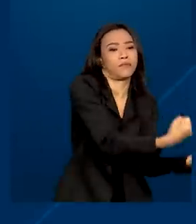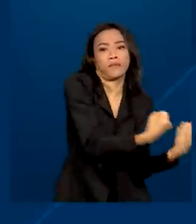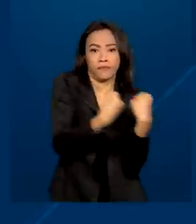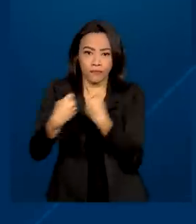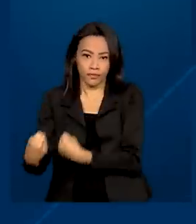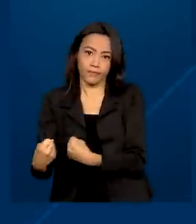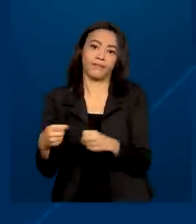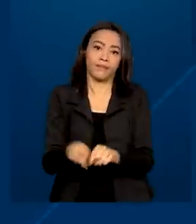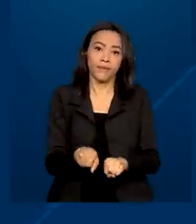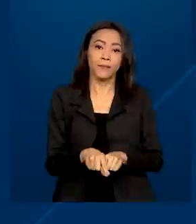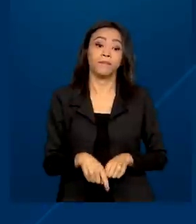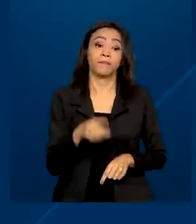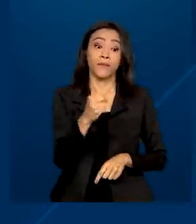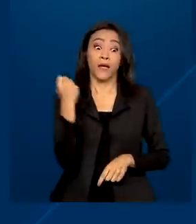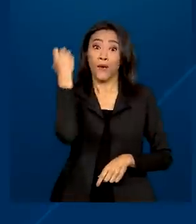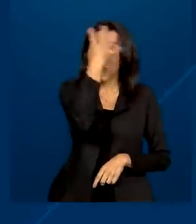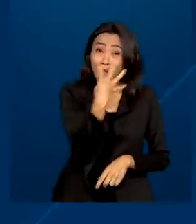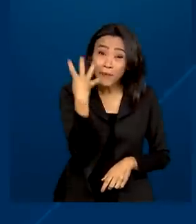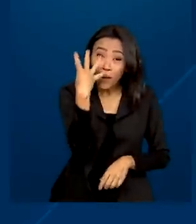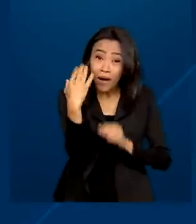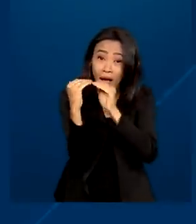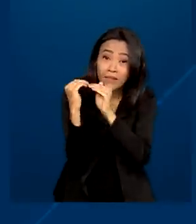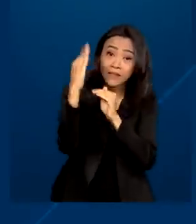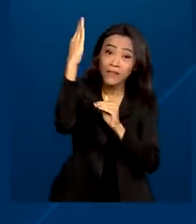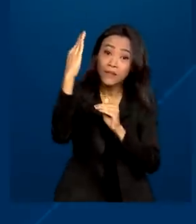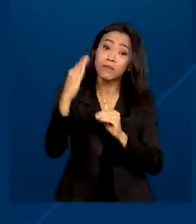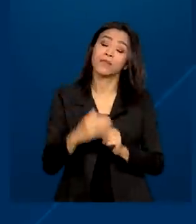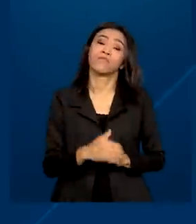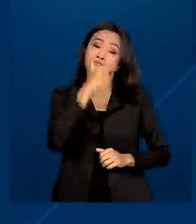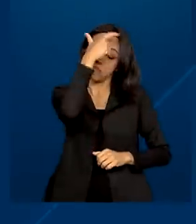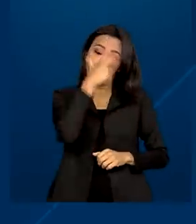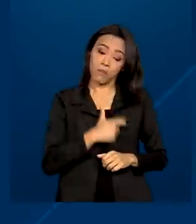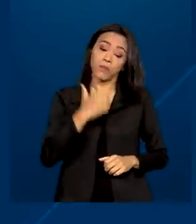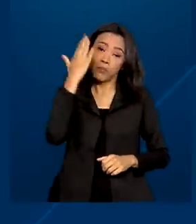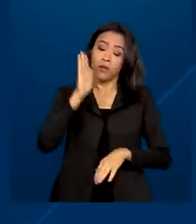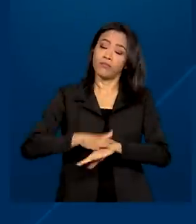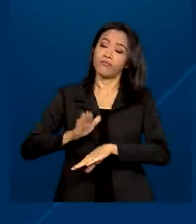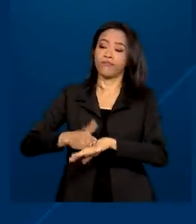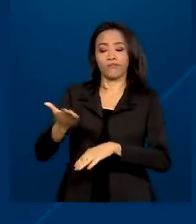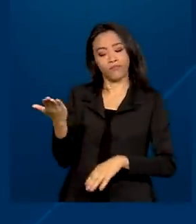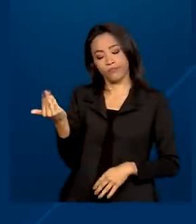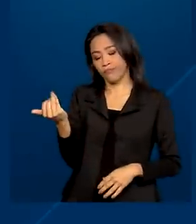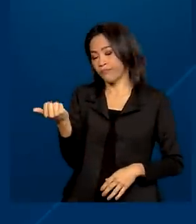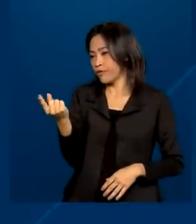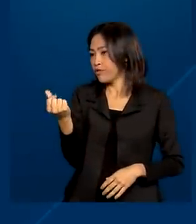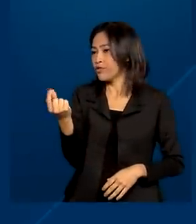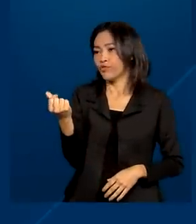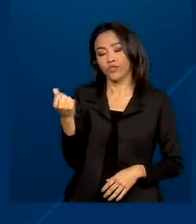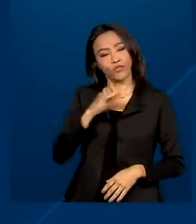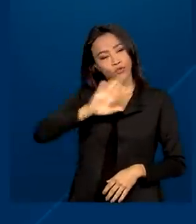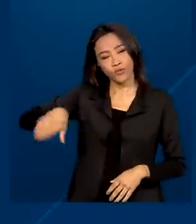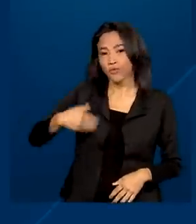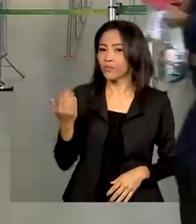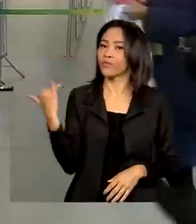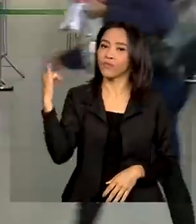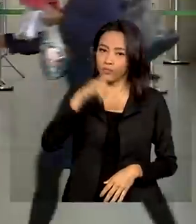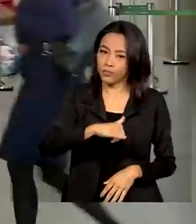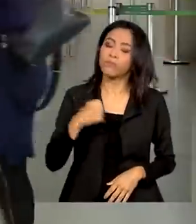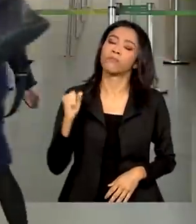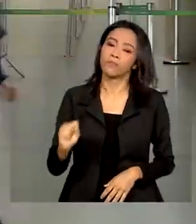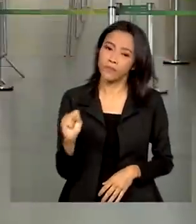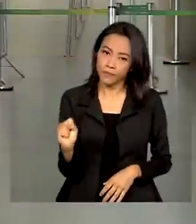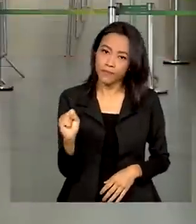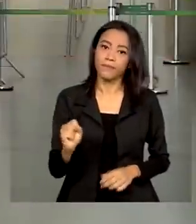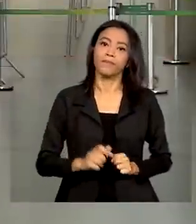atrasos superiores a quatro horas, o passageiro também pode pedir o reembolso integral da passagem. A